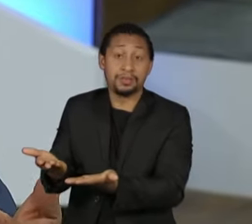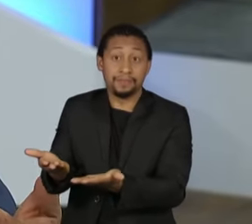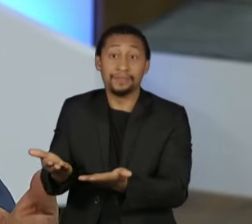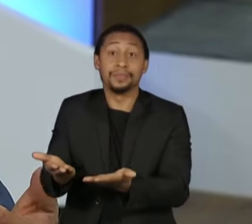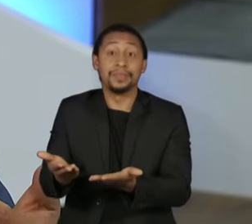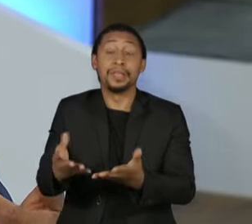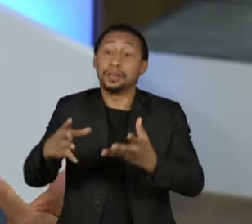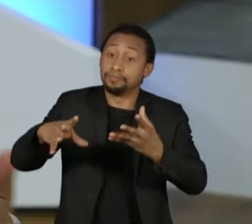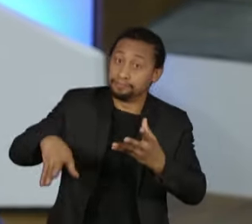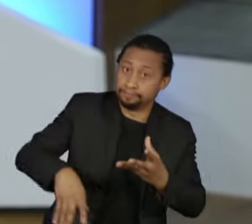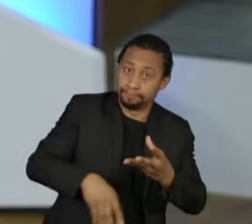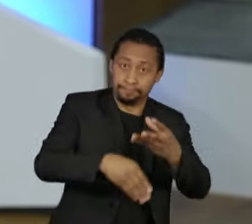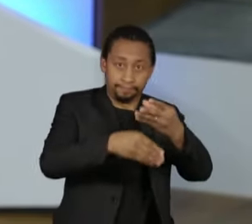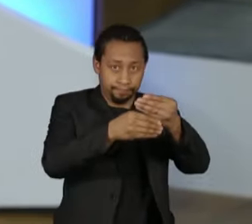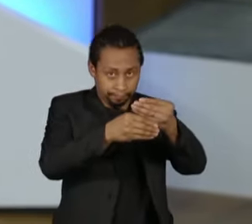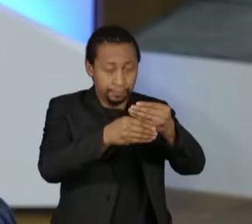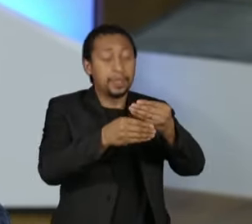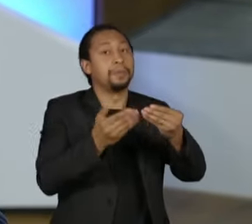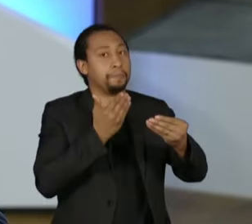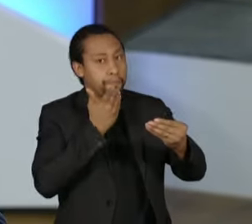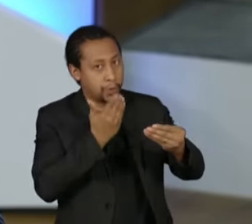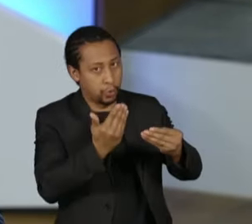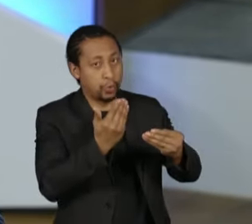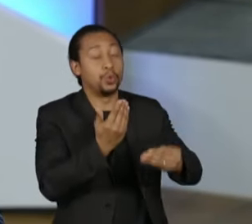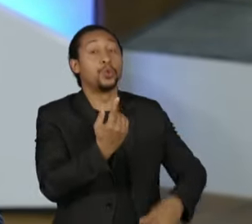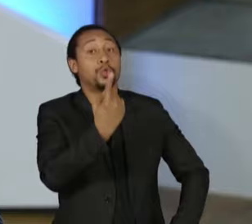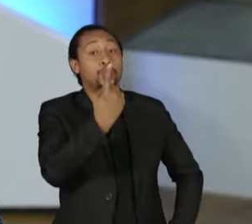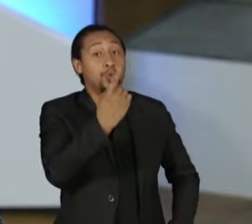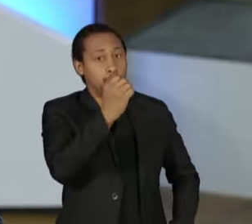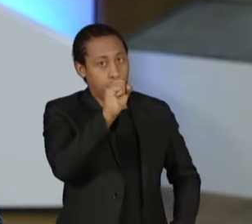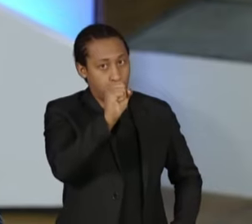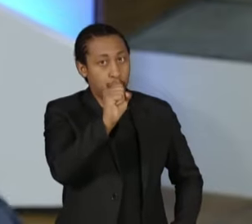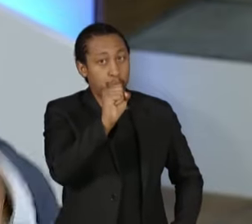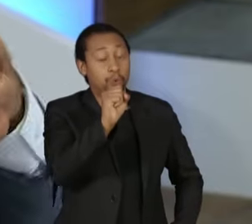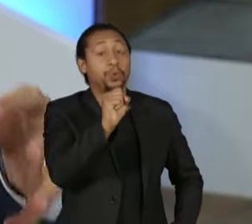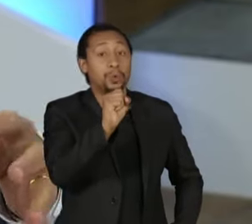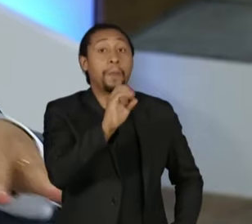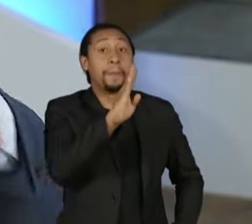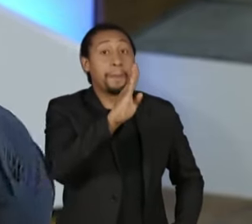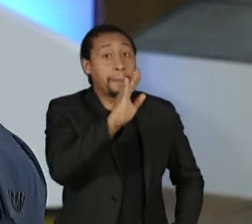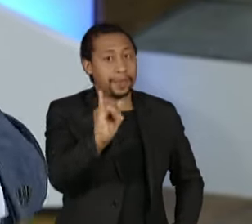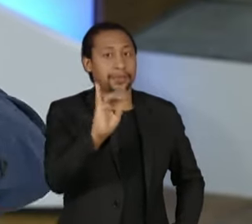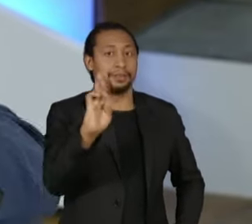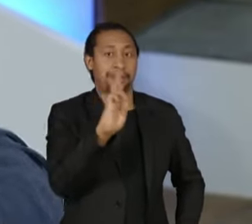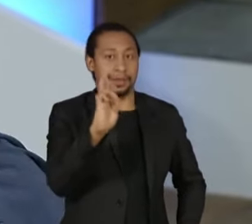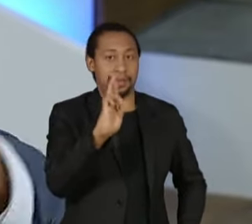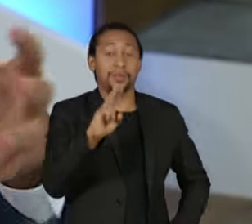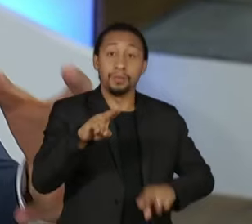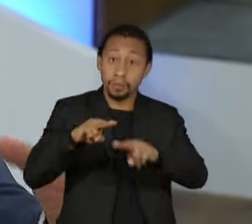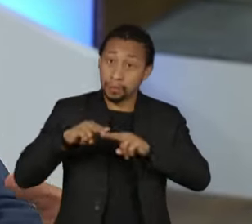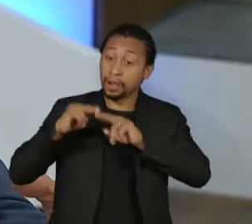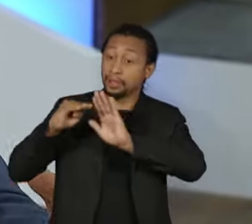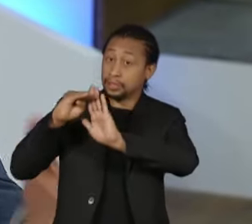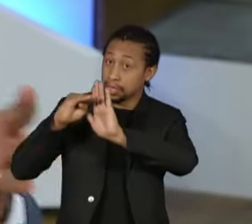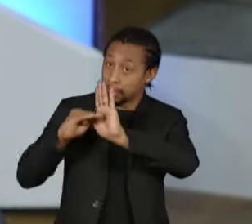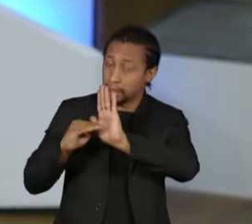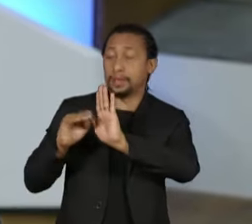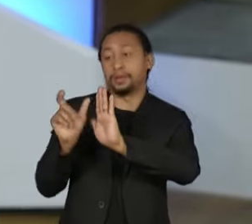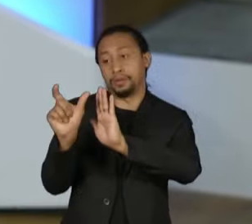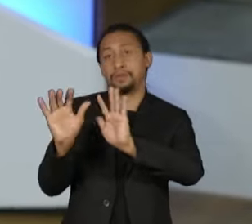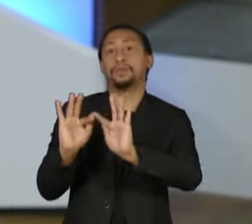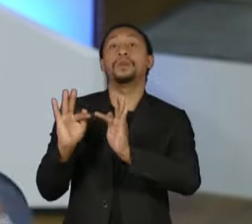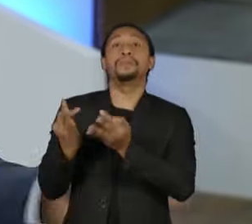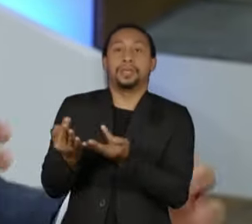o dinheiro novo, no novo Bolsa Família. Com esse olhar, criança, informação, cuidado